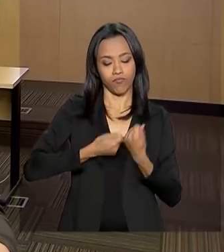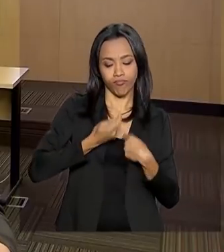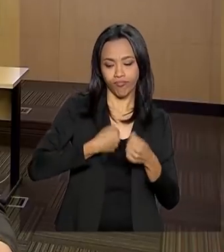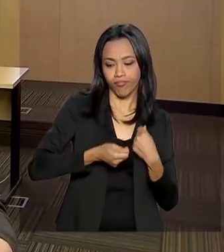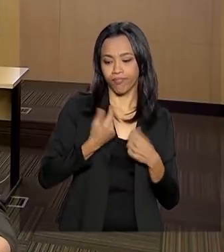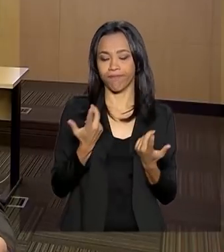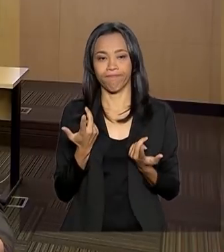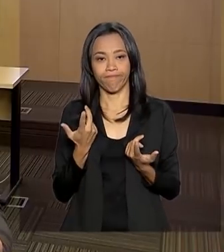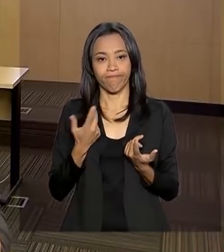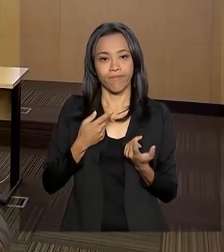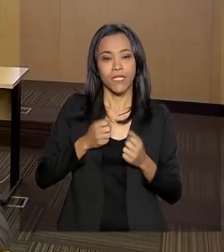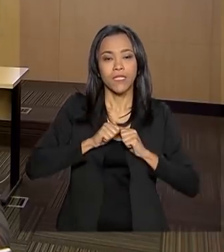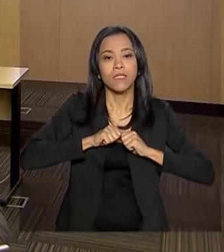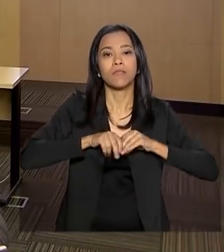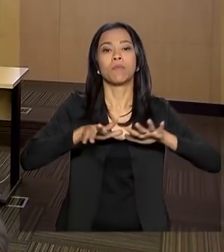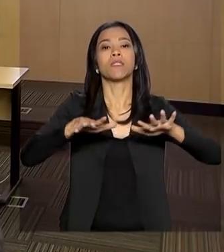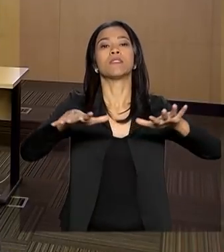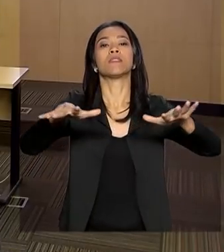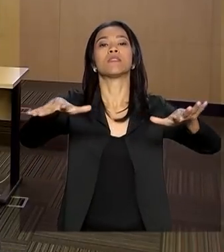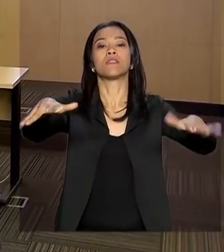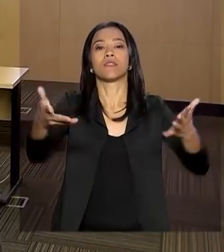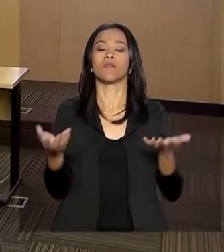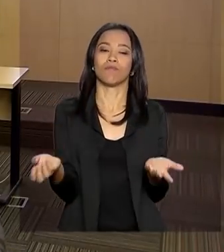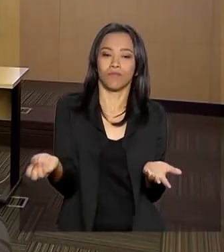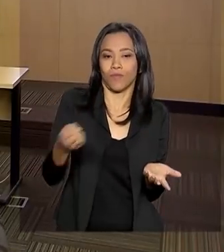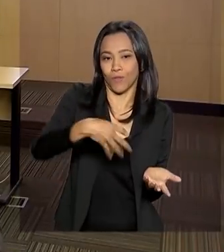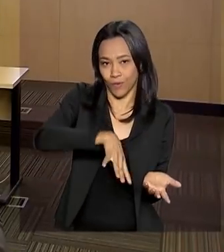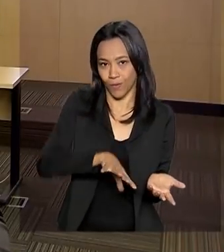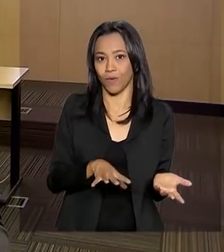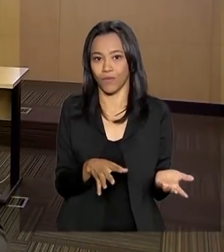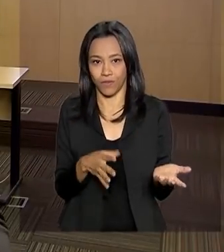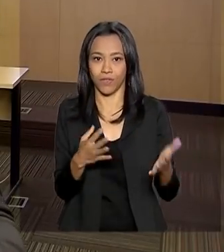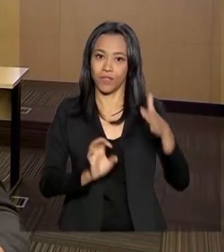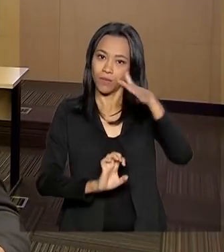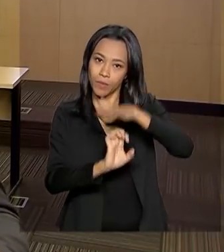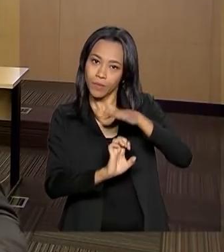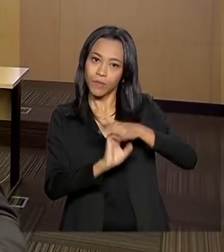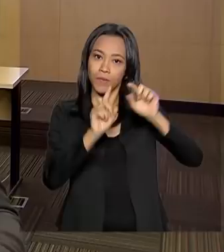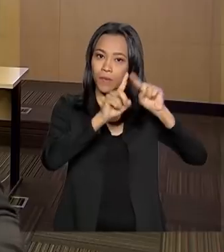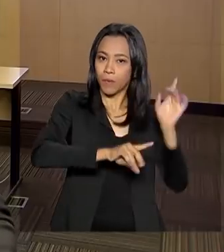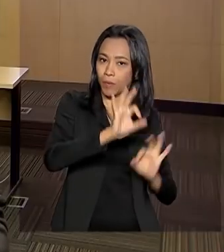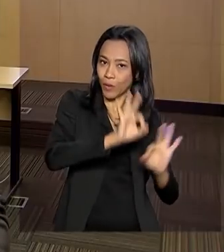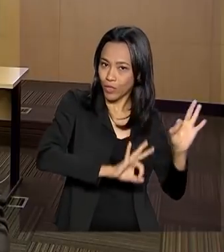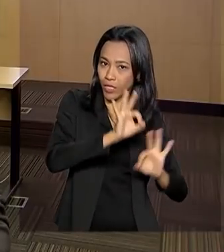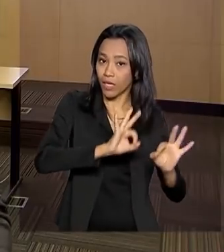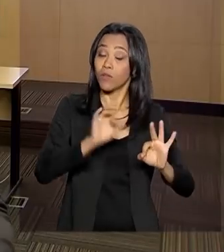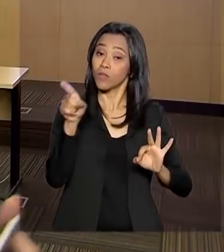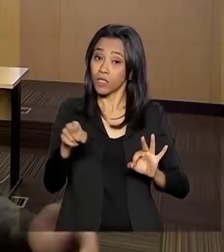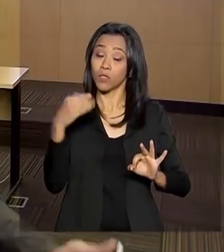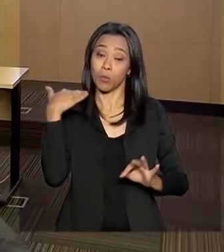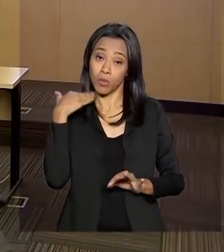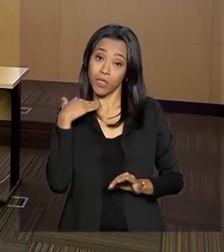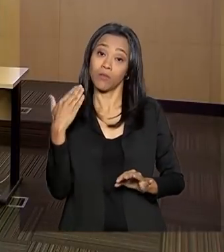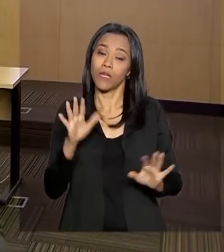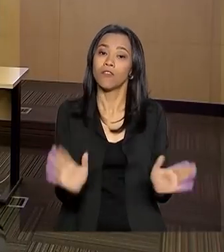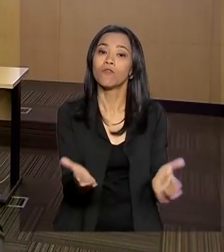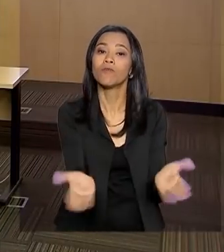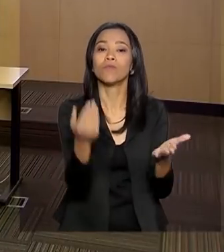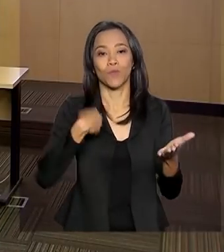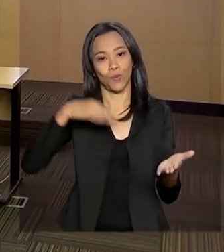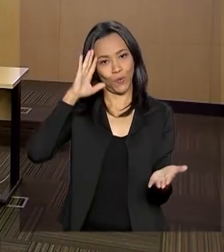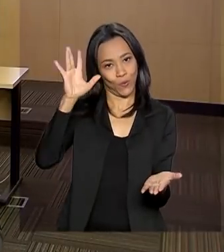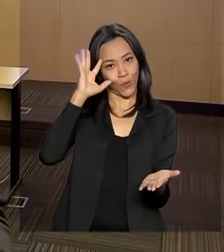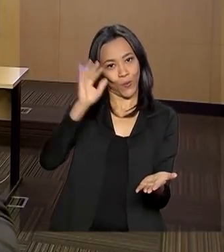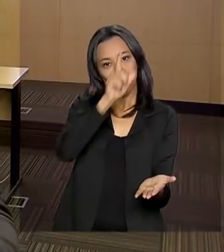de modernização, expansão, concretização de novos negócios. Ou seja, ele fomenta os sonhos. Lembrando que em 2018